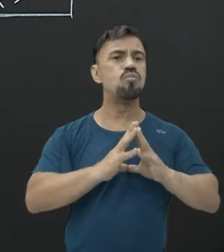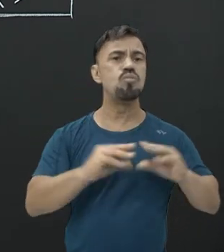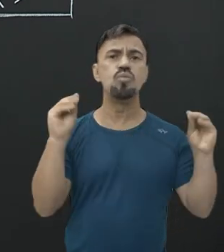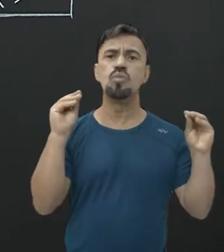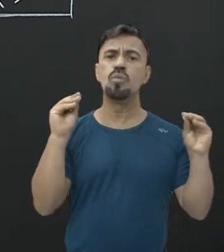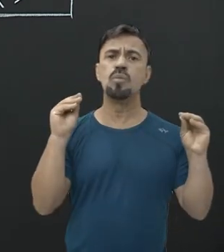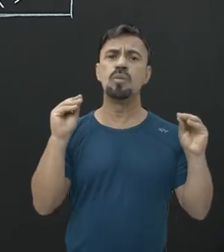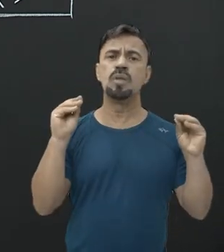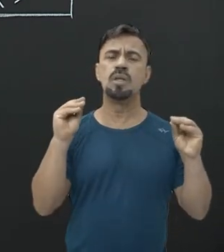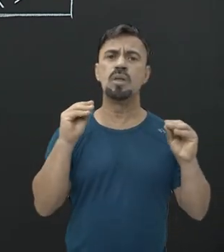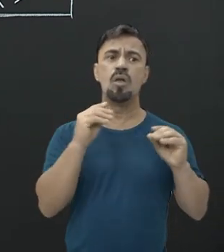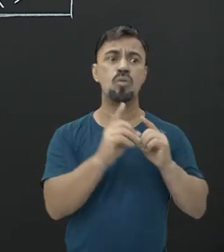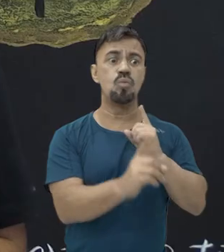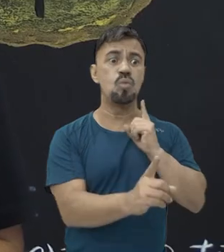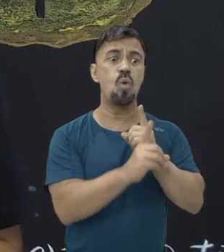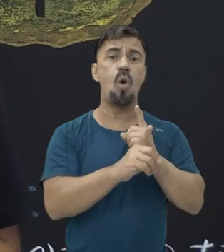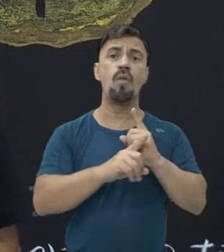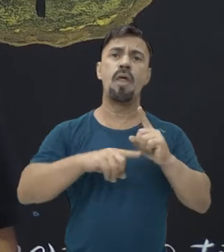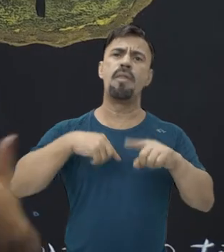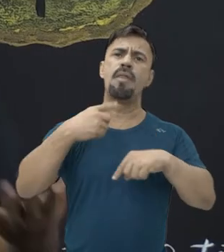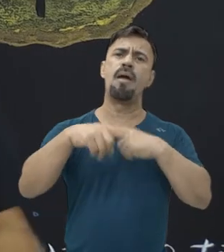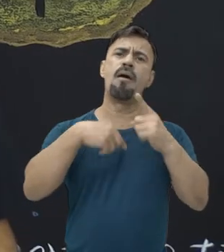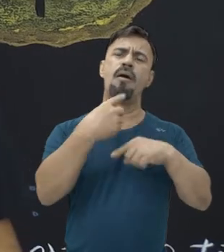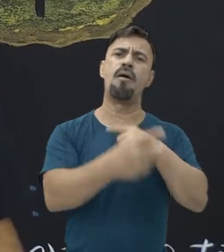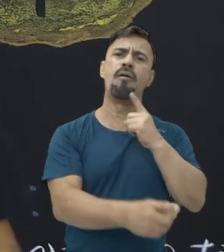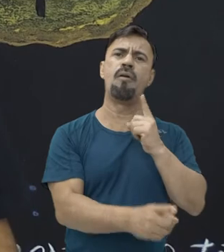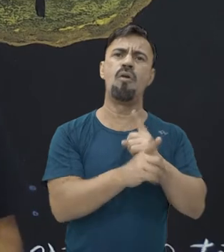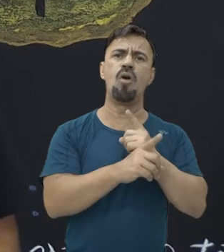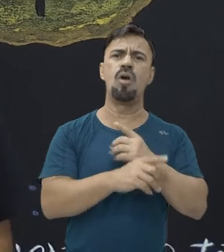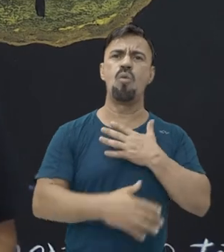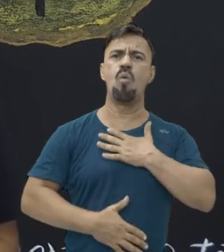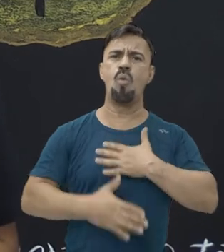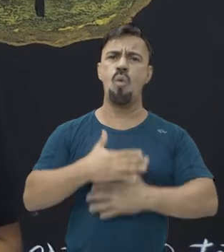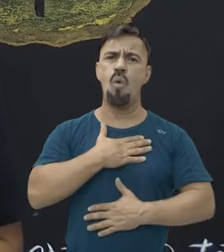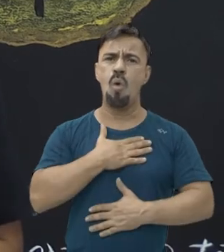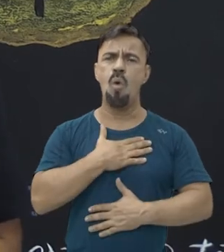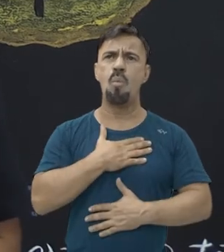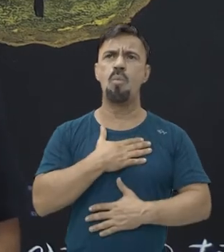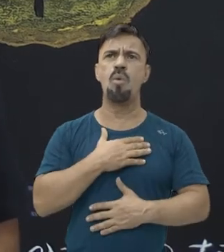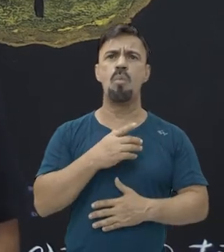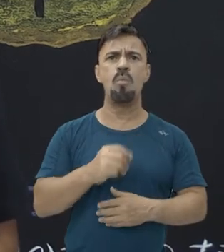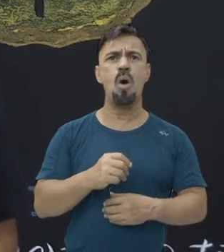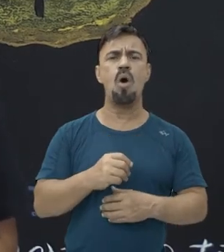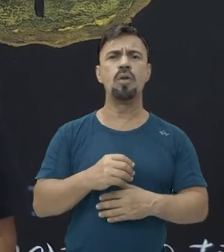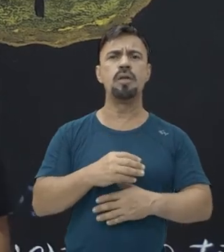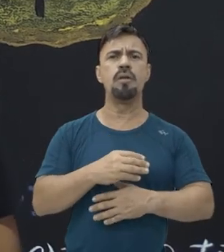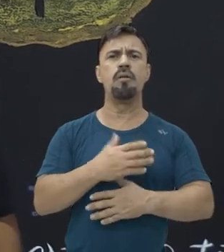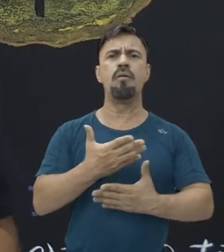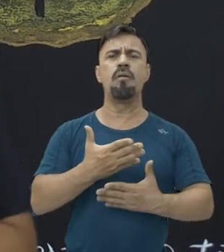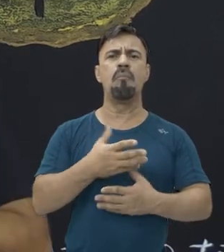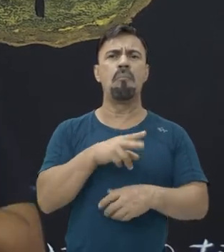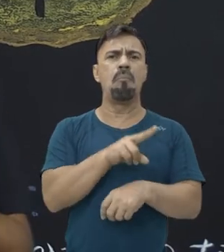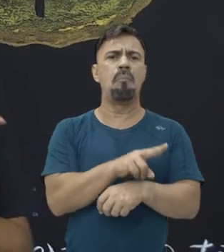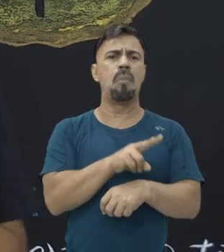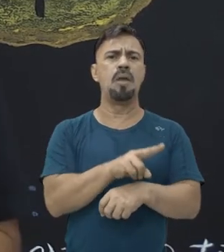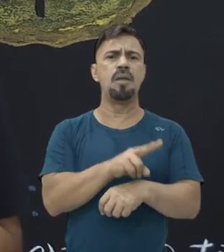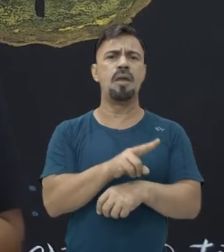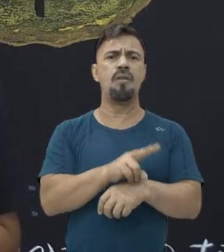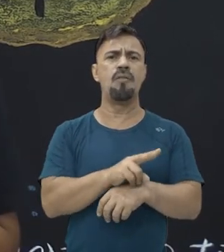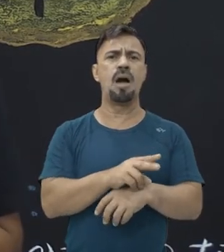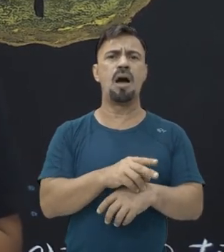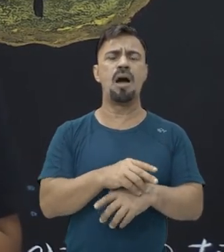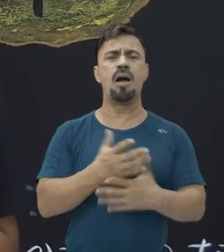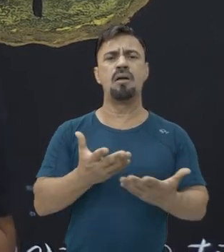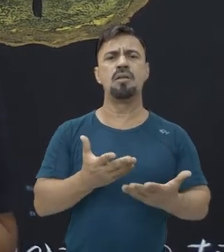quando se encontra muito tempo depois, aquele corpo, ele pode estar no estado de mumificação. Aquele corpo, ele pode perder